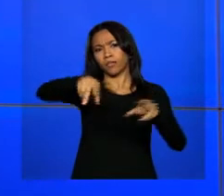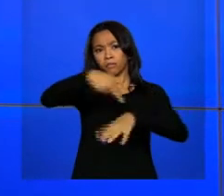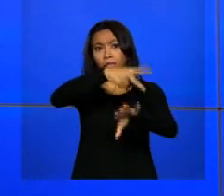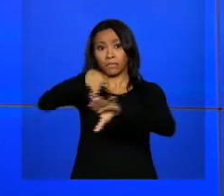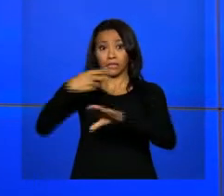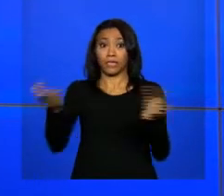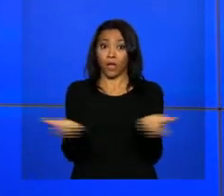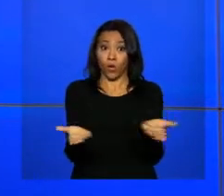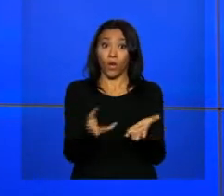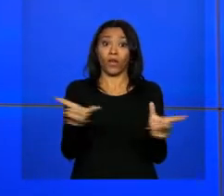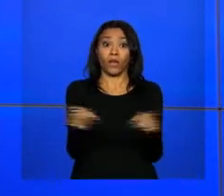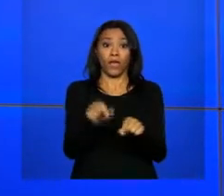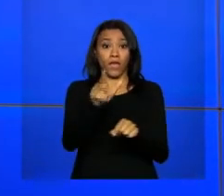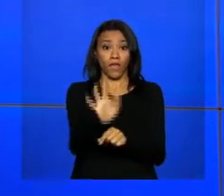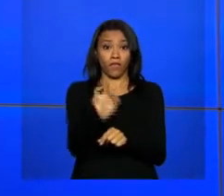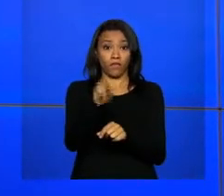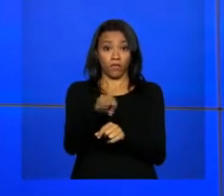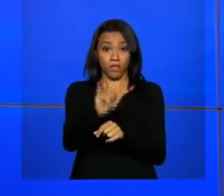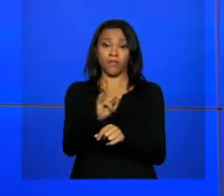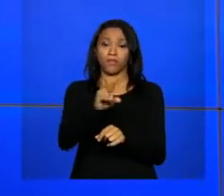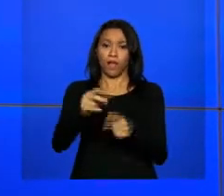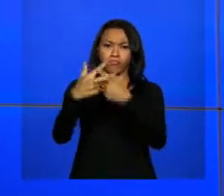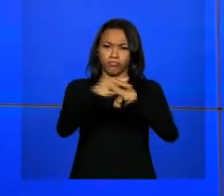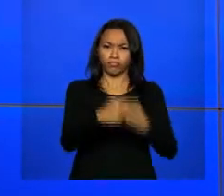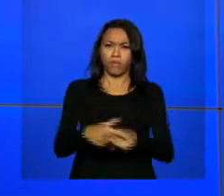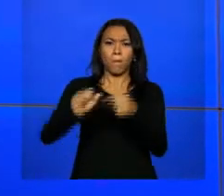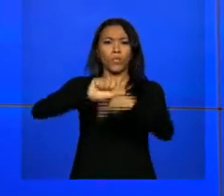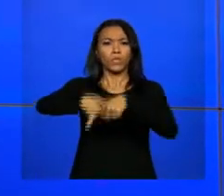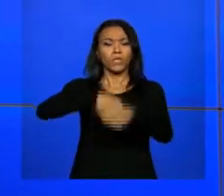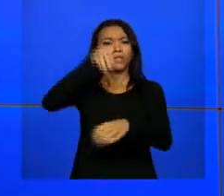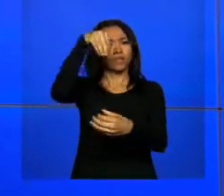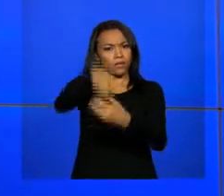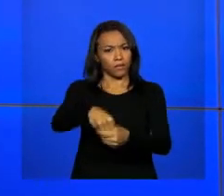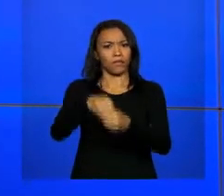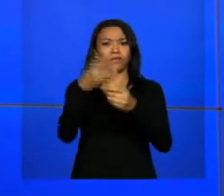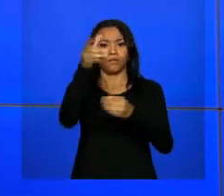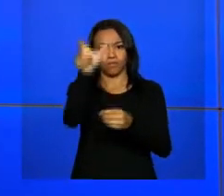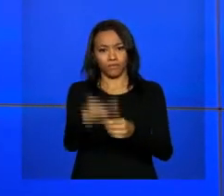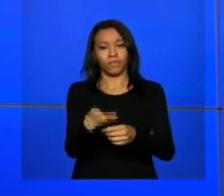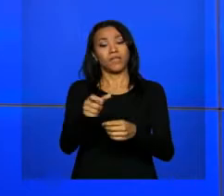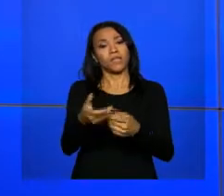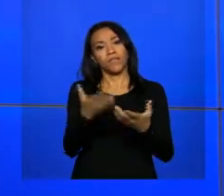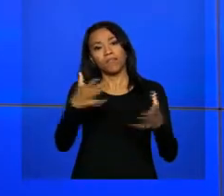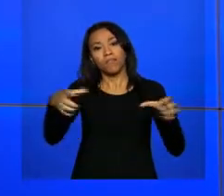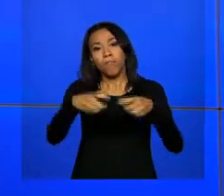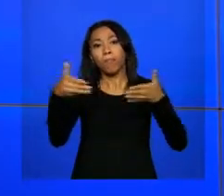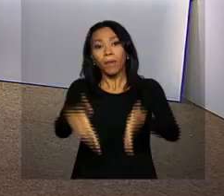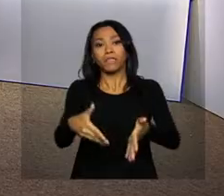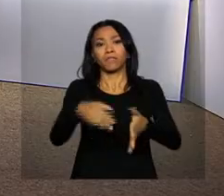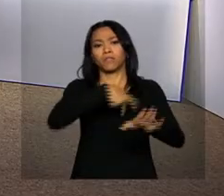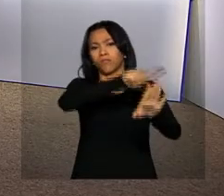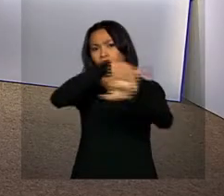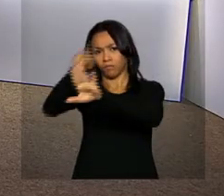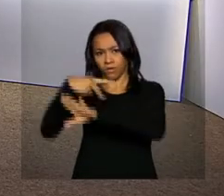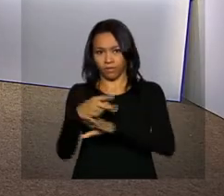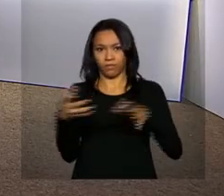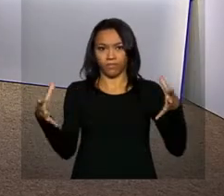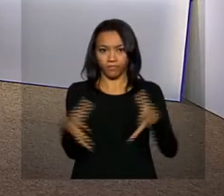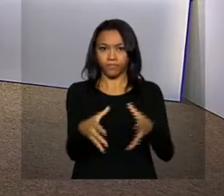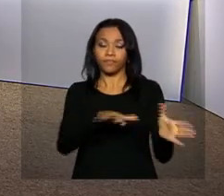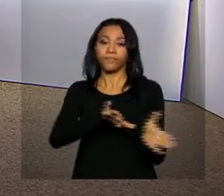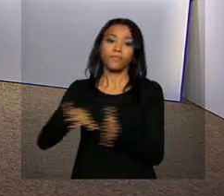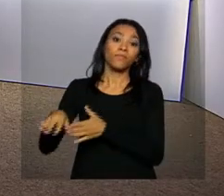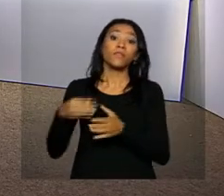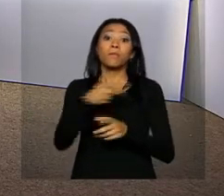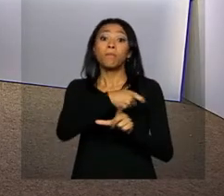o FMI faz reformas que vão proporcionar maior representatividade dos países emergentes. A partir de